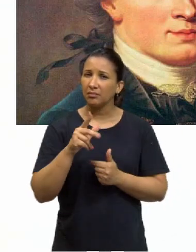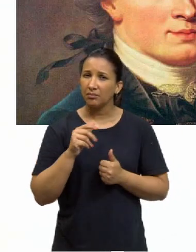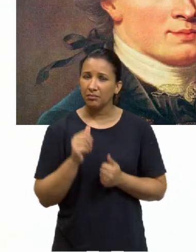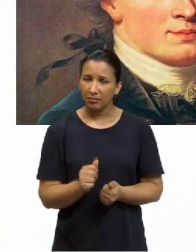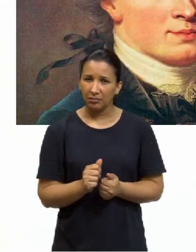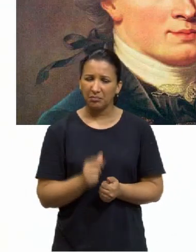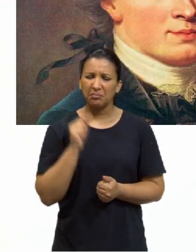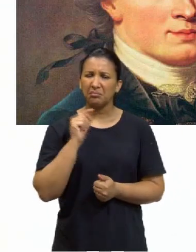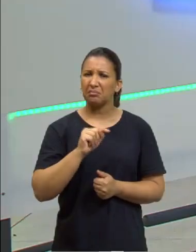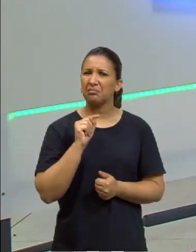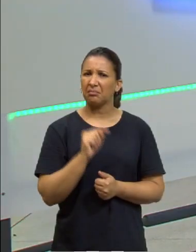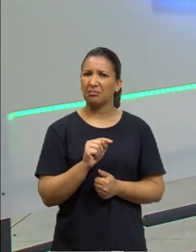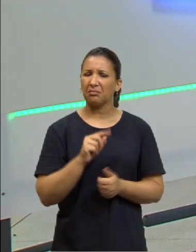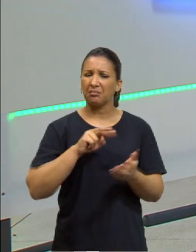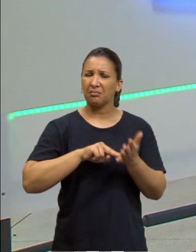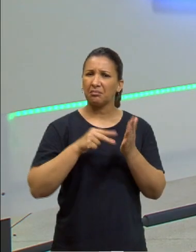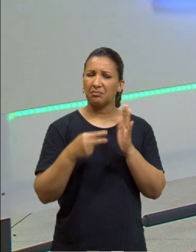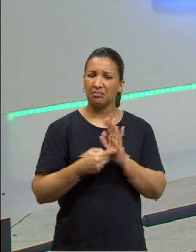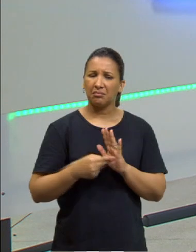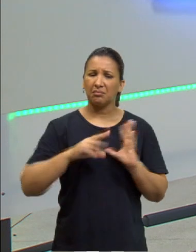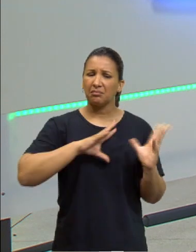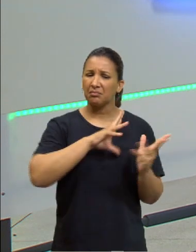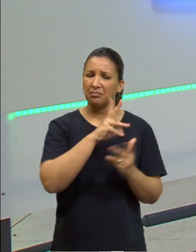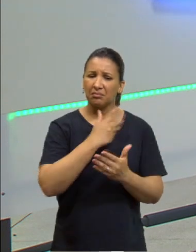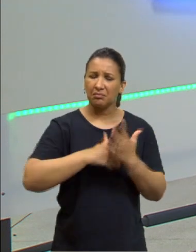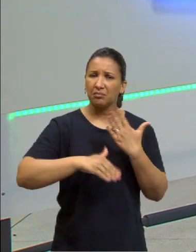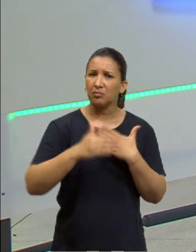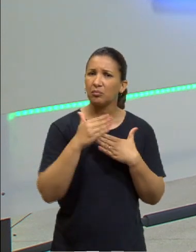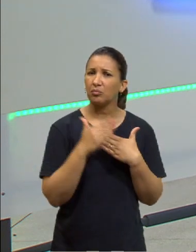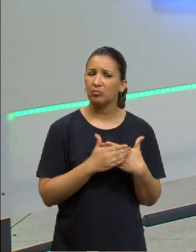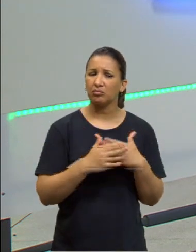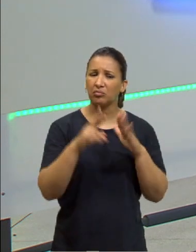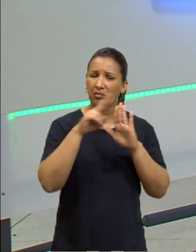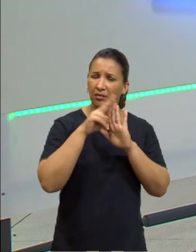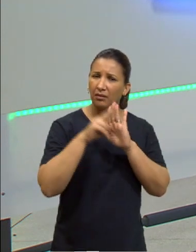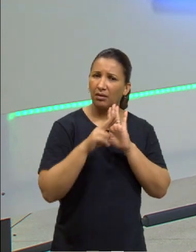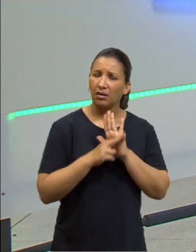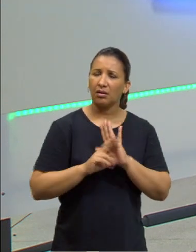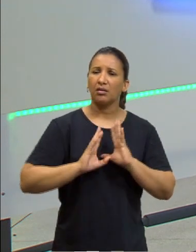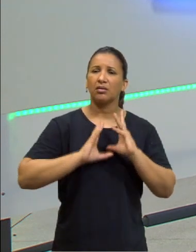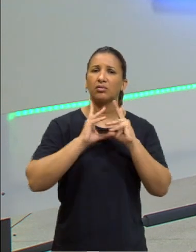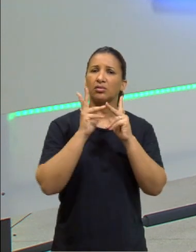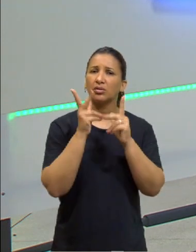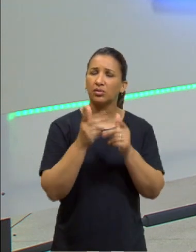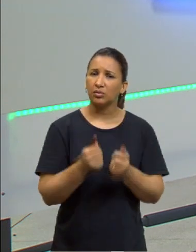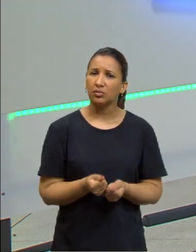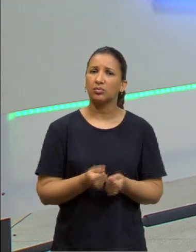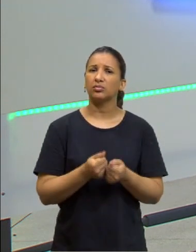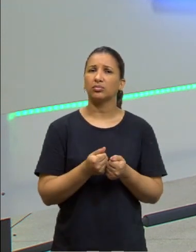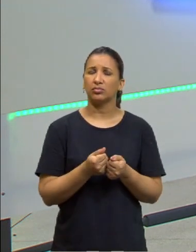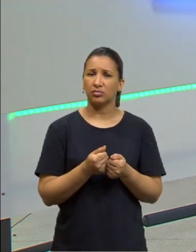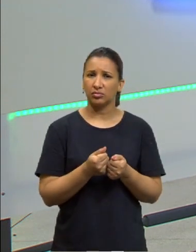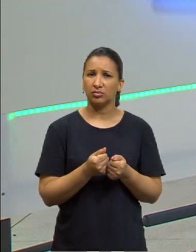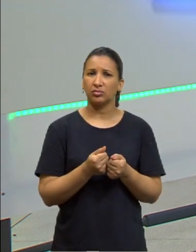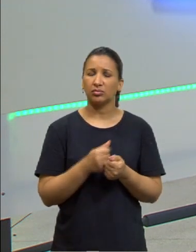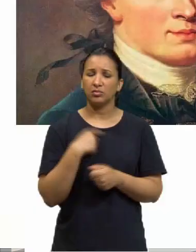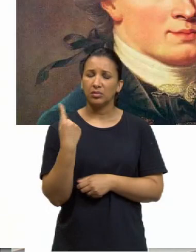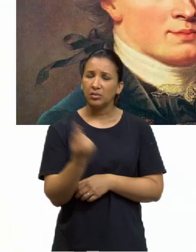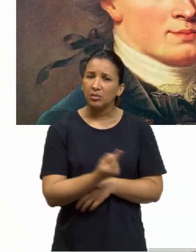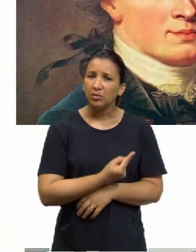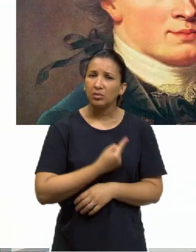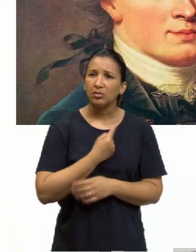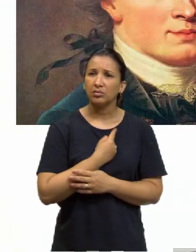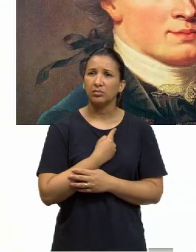universais? Universal da ideia de todo, então normas no todo, ideia de normas que possam ser para todos,